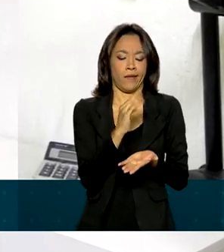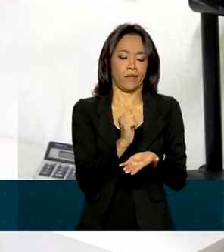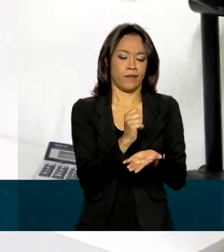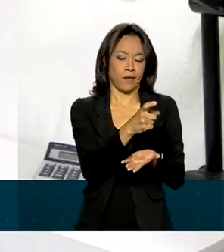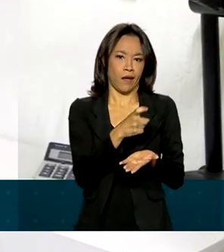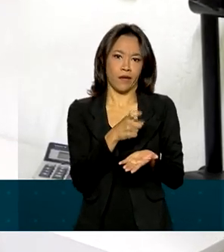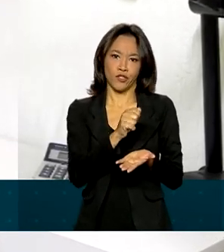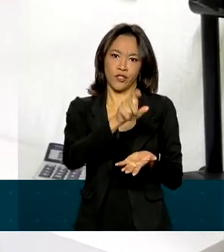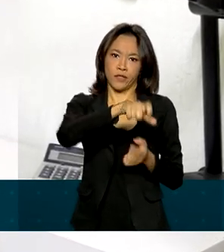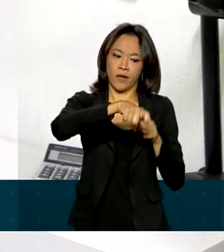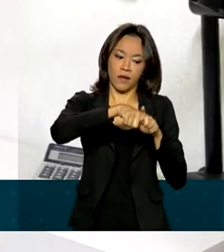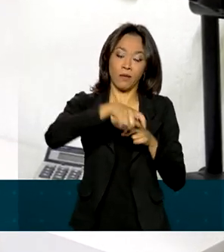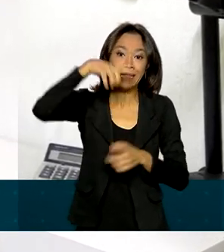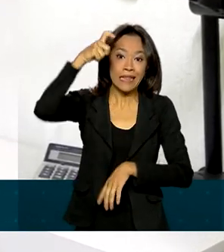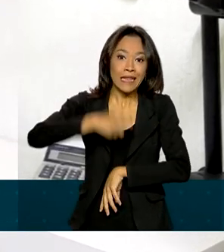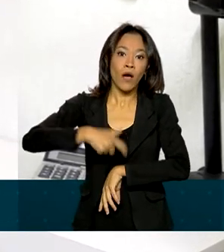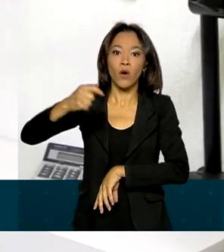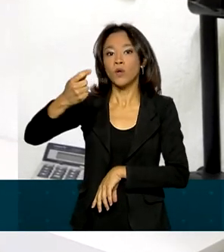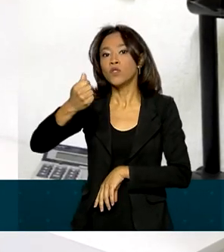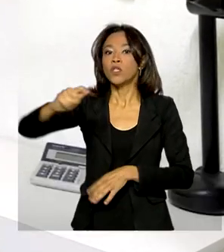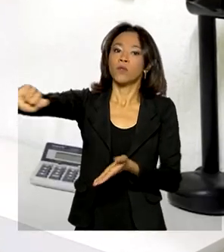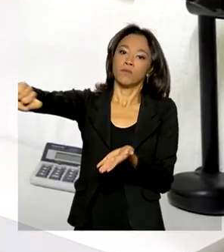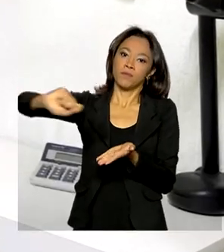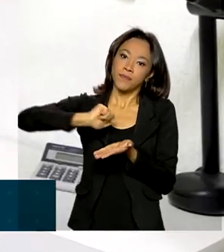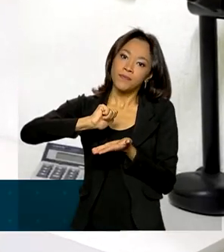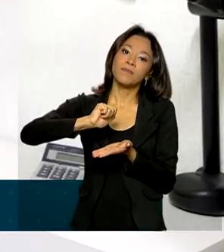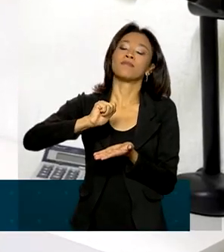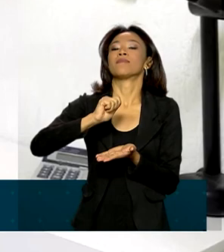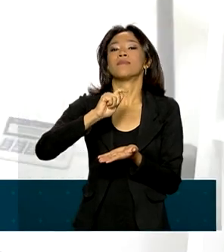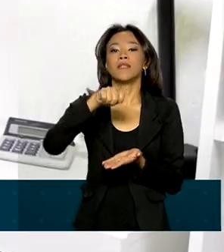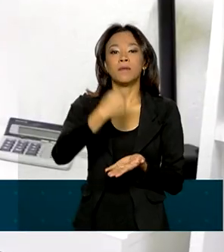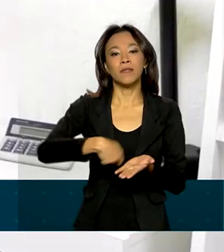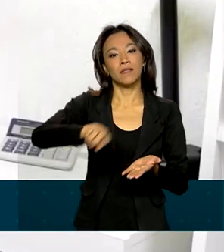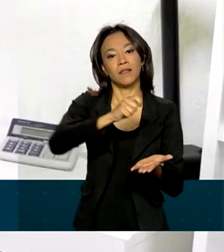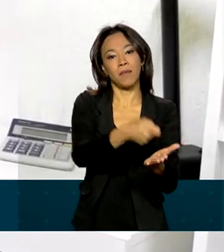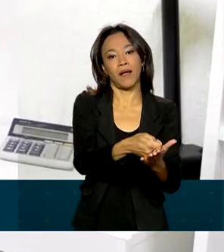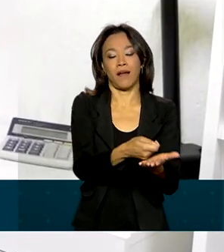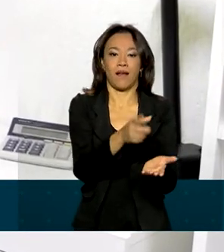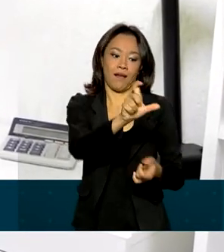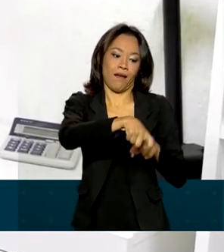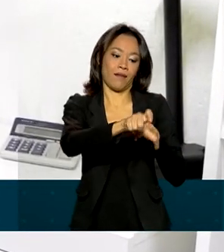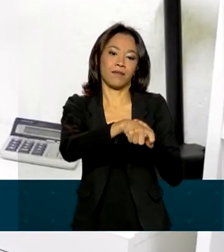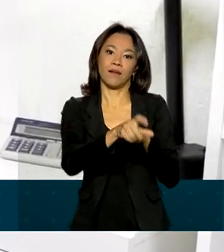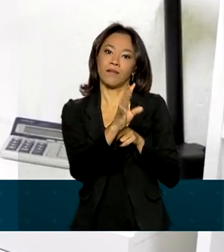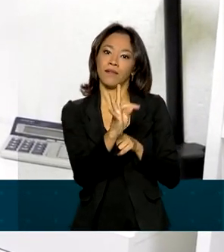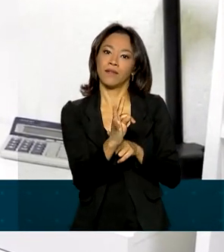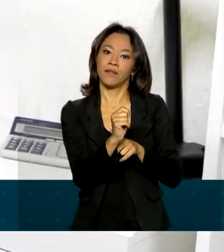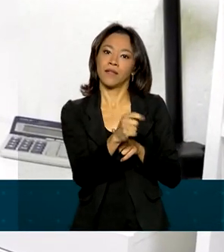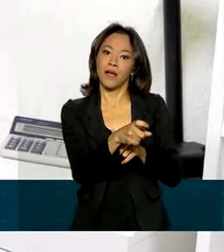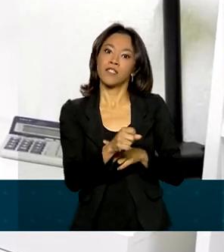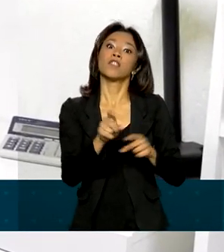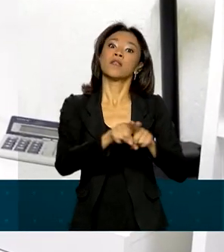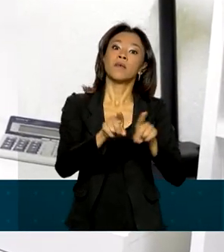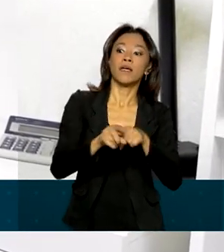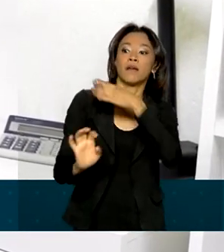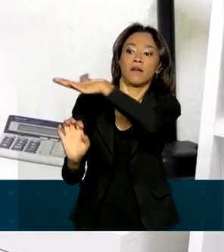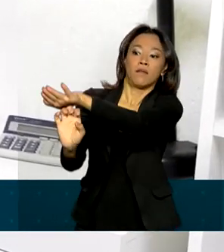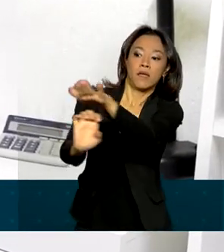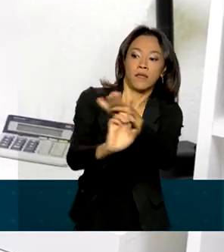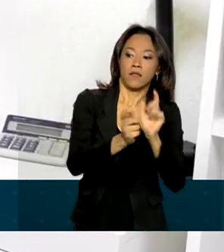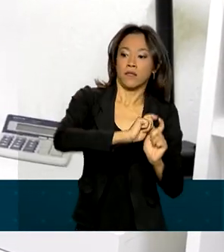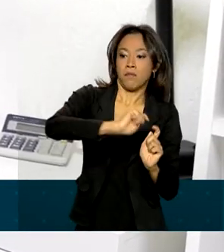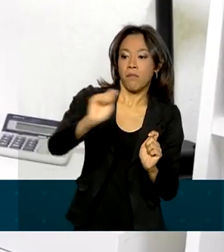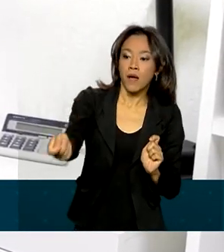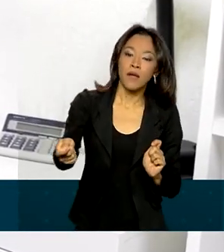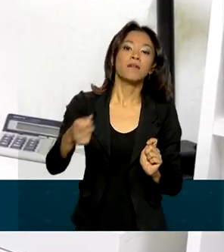a gente já recebe na hora e a gente fica livre da taxa do débito e do crédito. Inclusive, para pagamento de fornecedor também. Hoje em dia, a gente